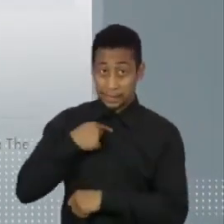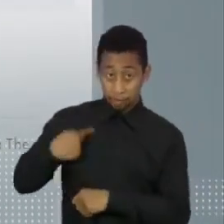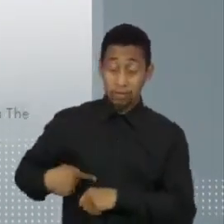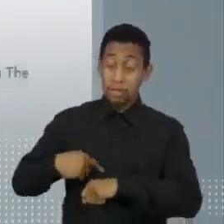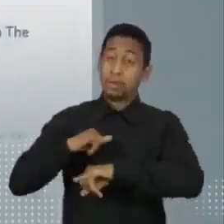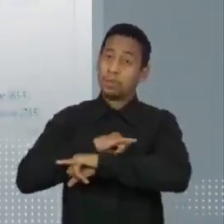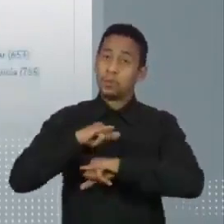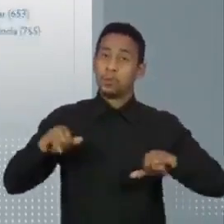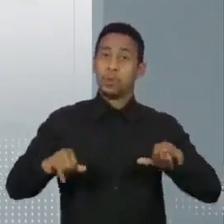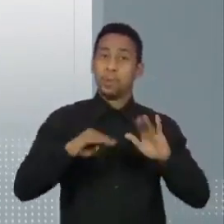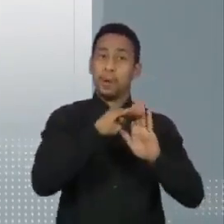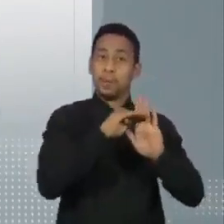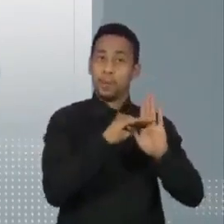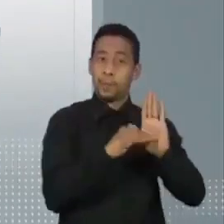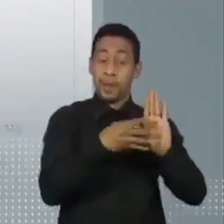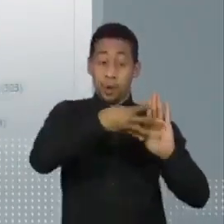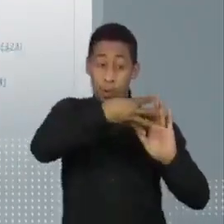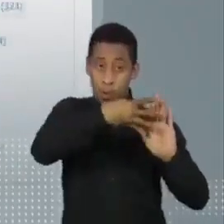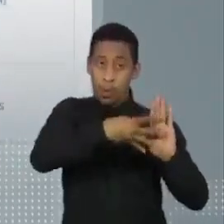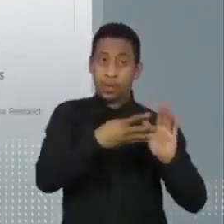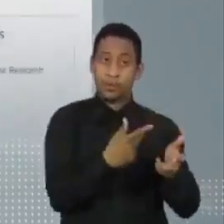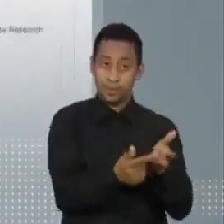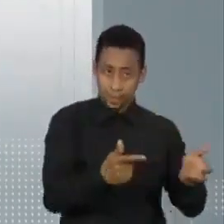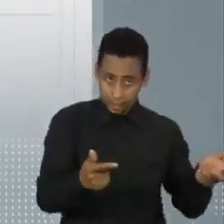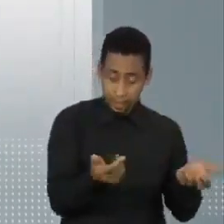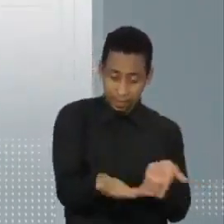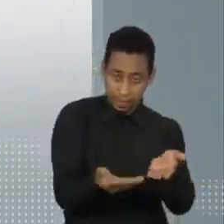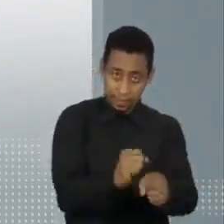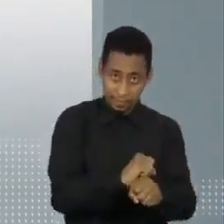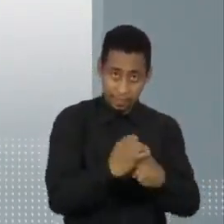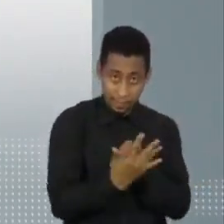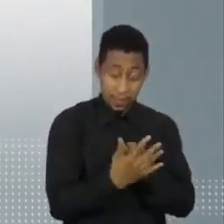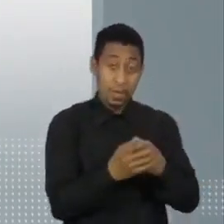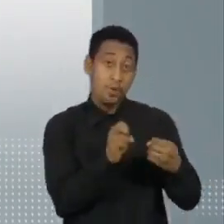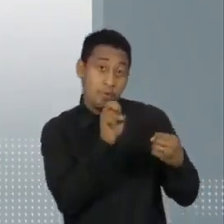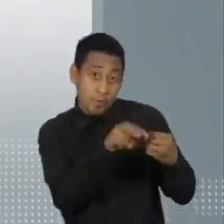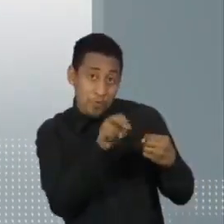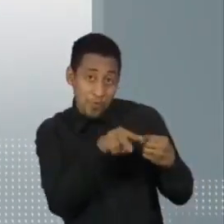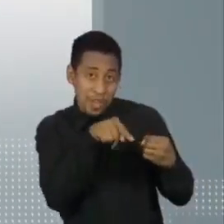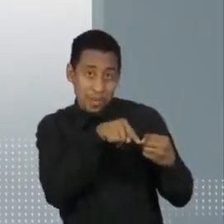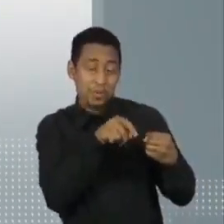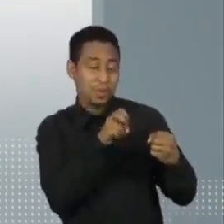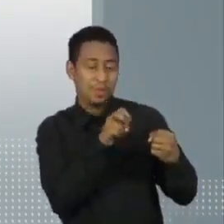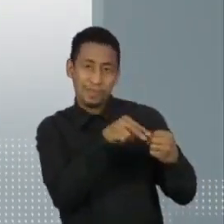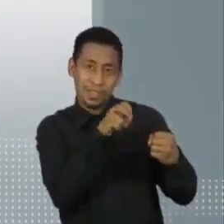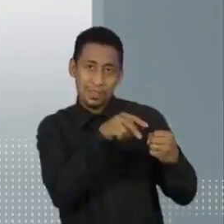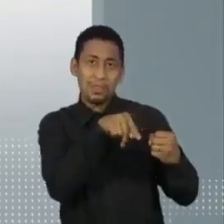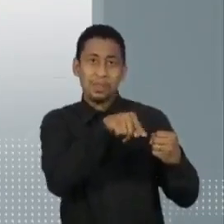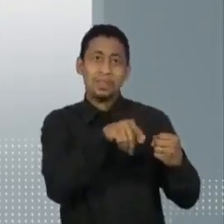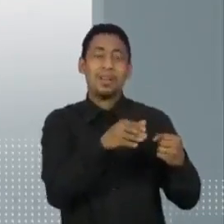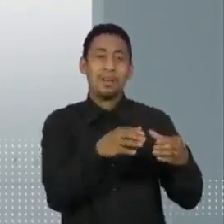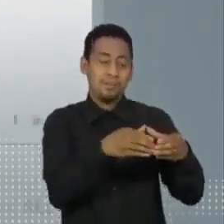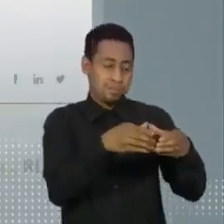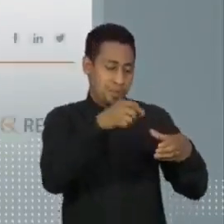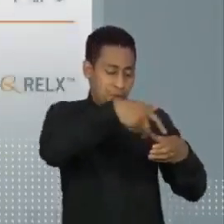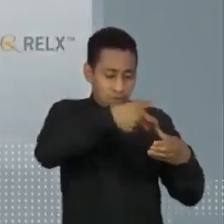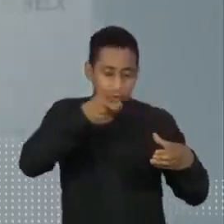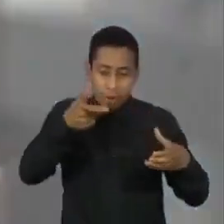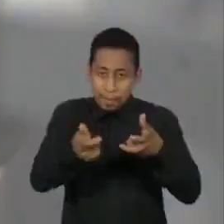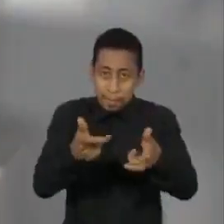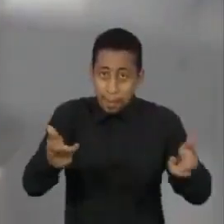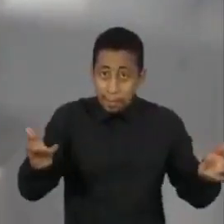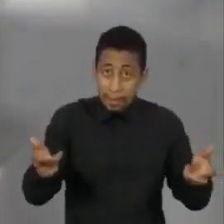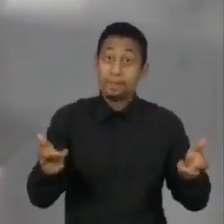vacinas contra a covid-19, feitas com vírus inativados, têm eficácia contra casos graves provocados pela variante